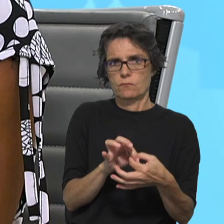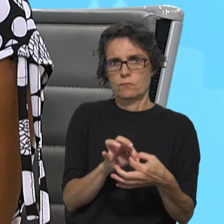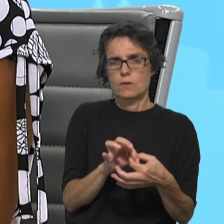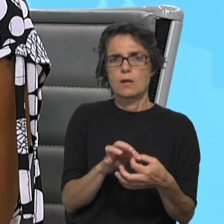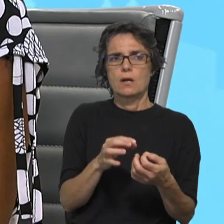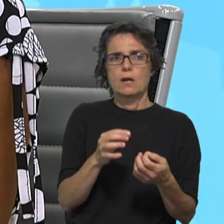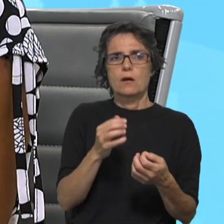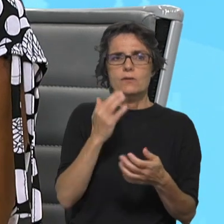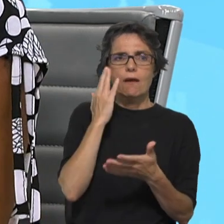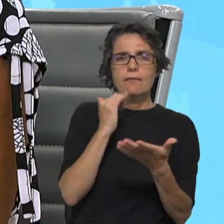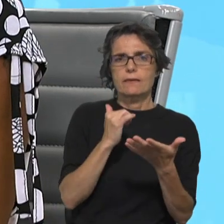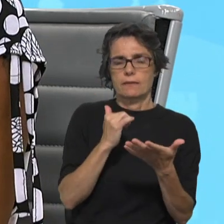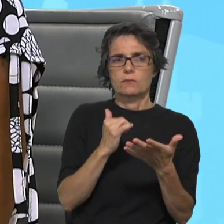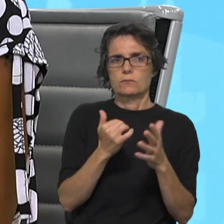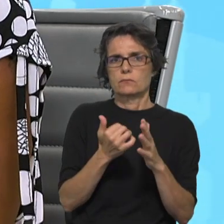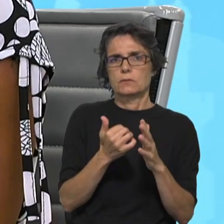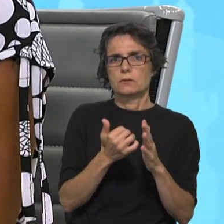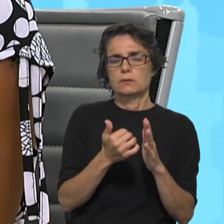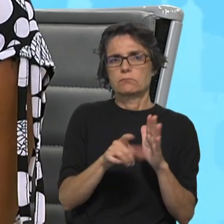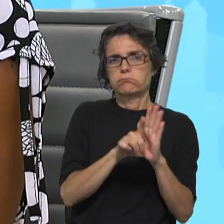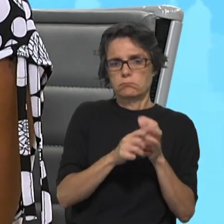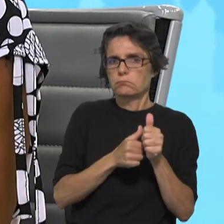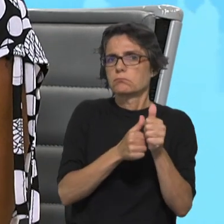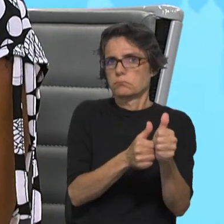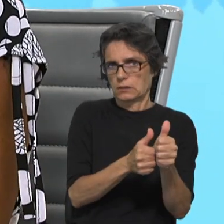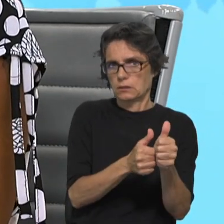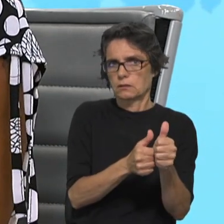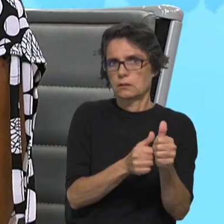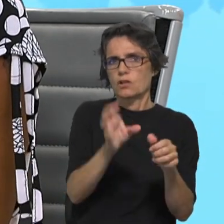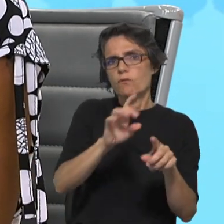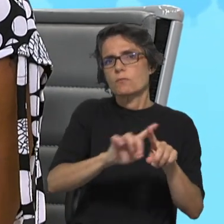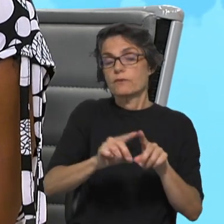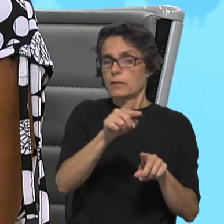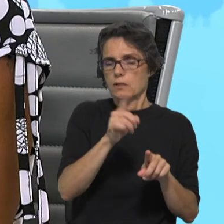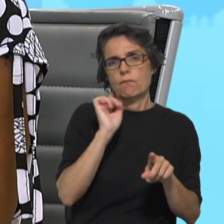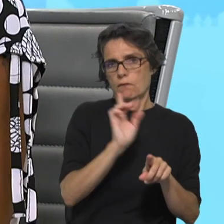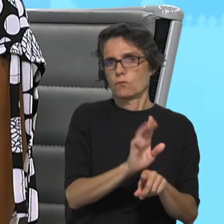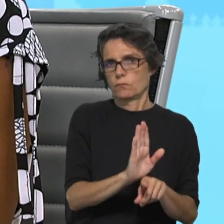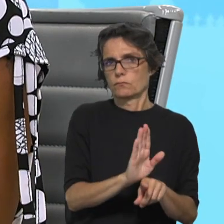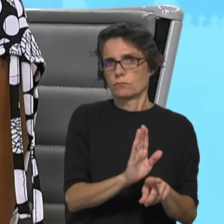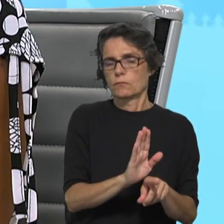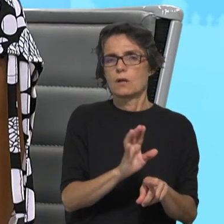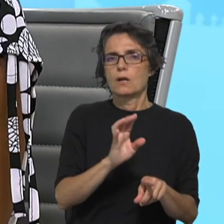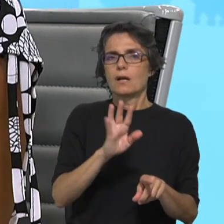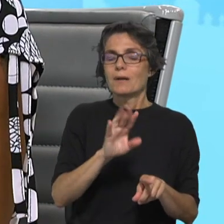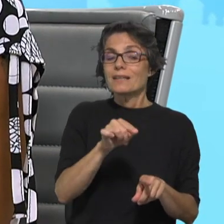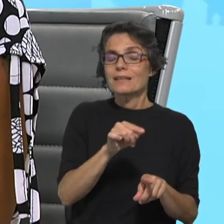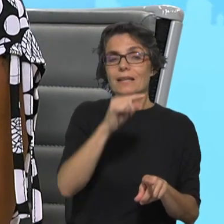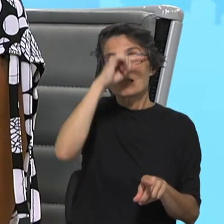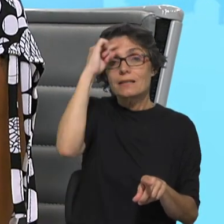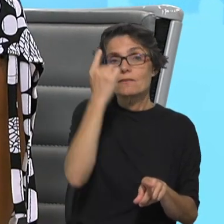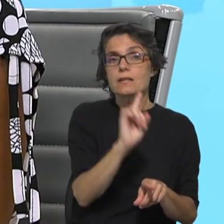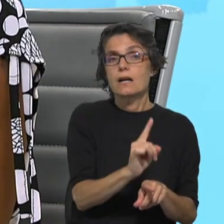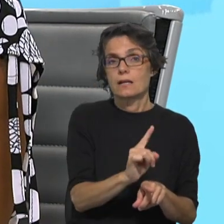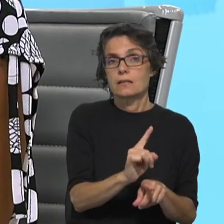meios de entrada legais, e isso tem que ser valorizado. O que é é difícil? É